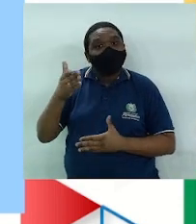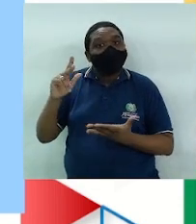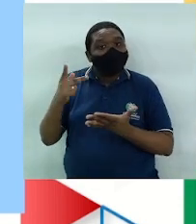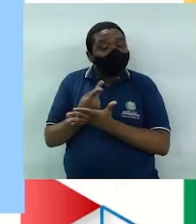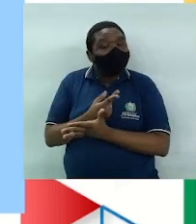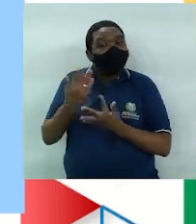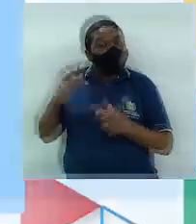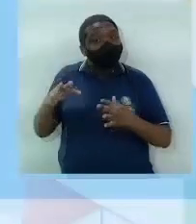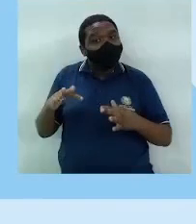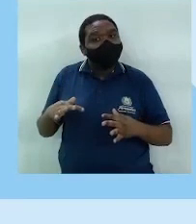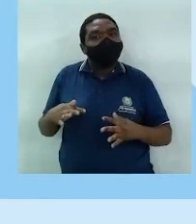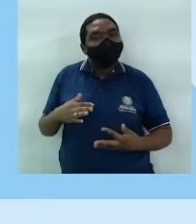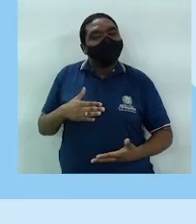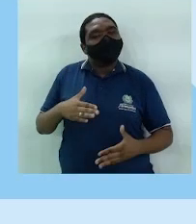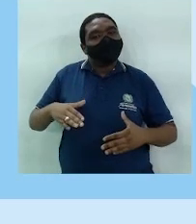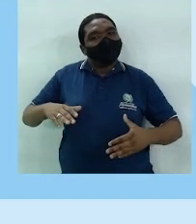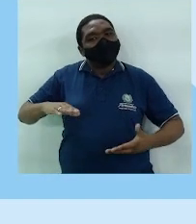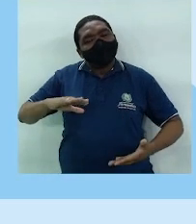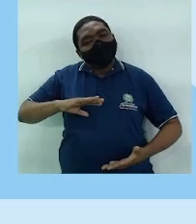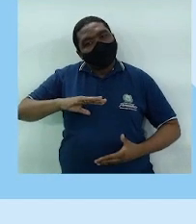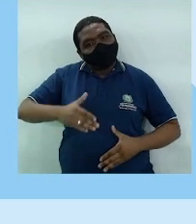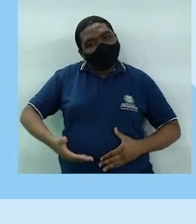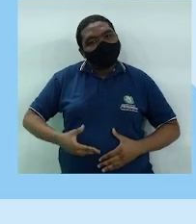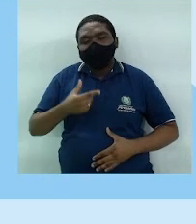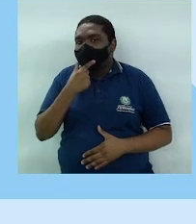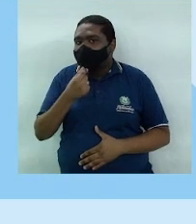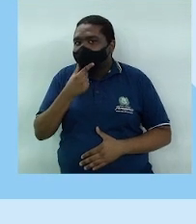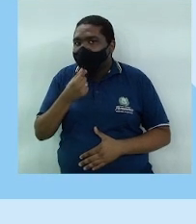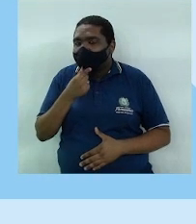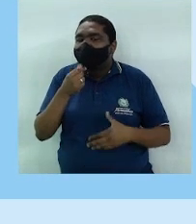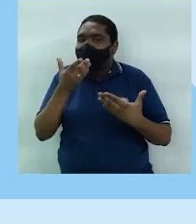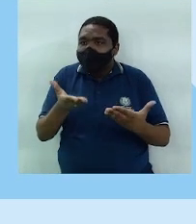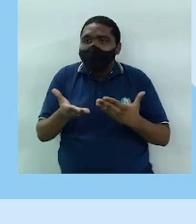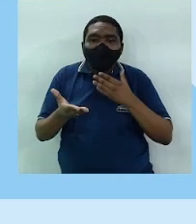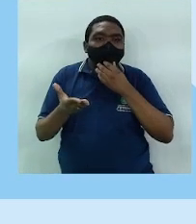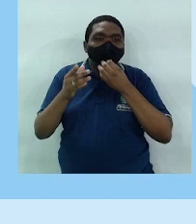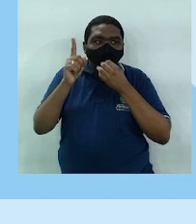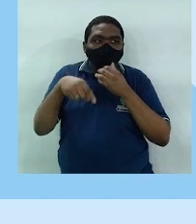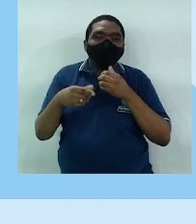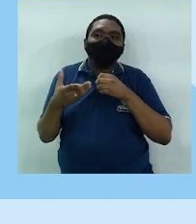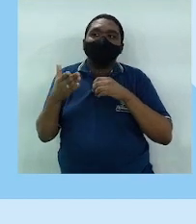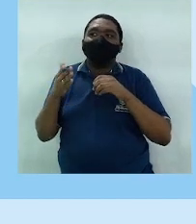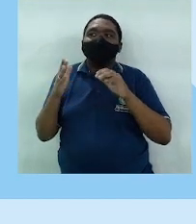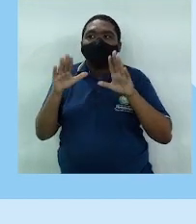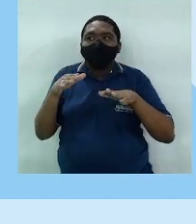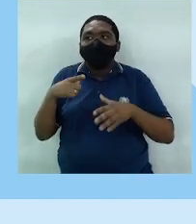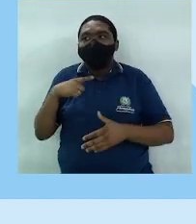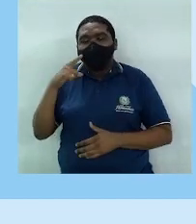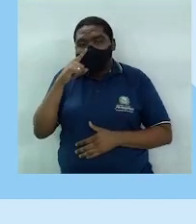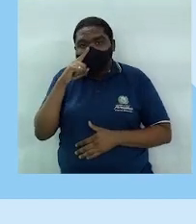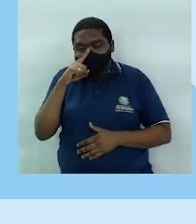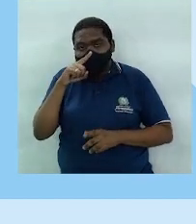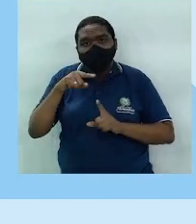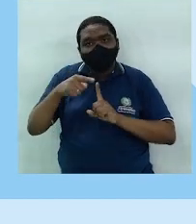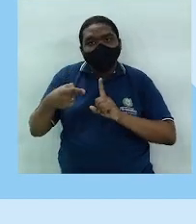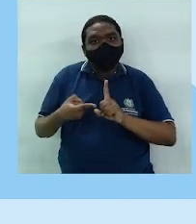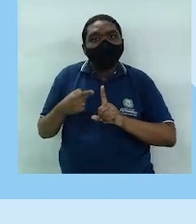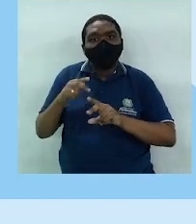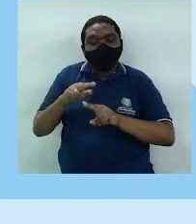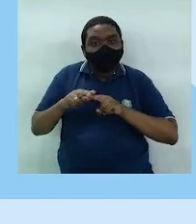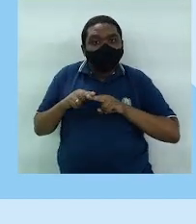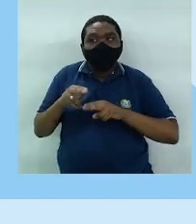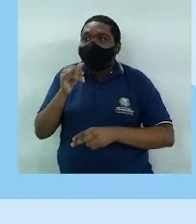dor pélvica e a tensão de alguns homens. A eficácia deste método é baixa, oferece alto risco de ingravidez, pois a